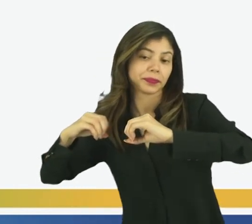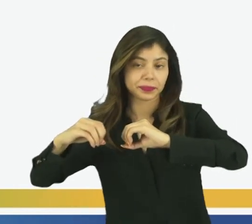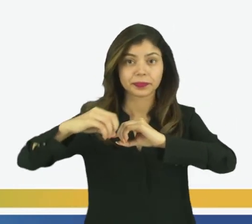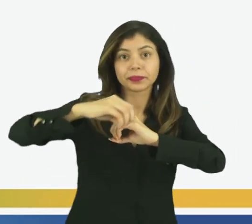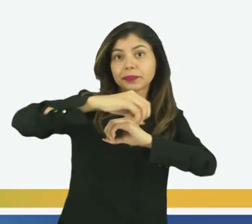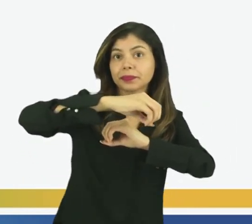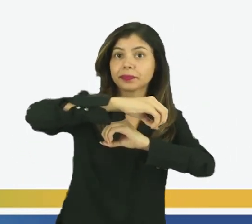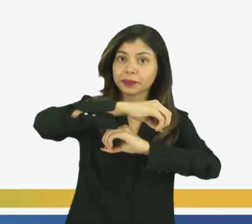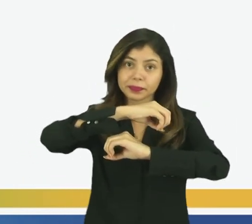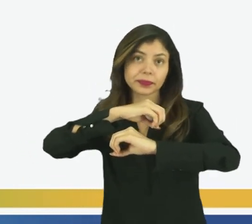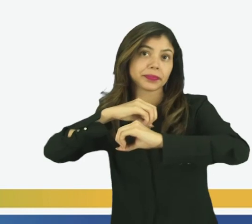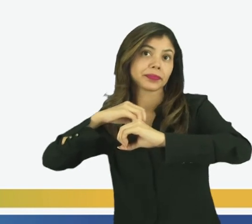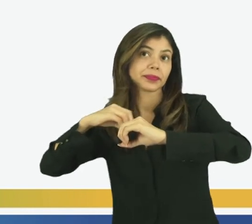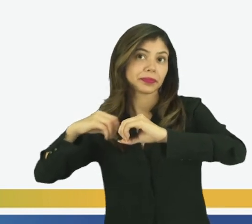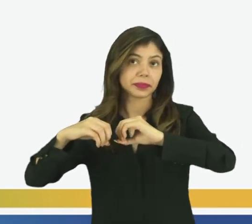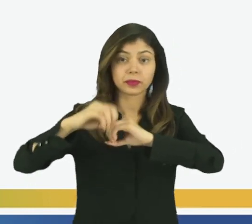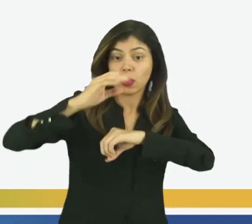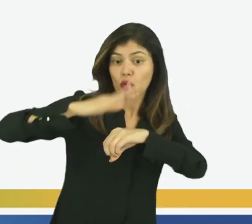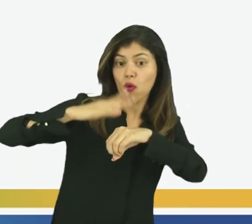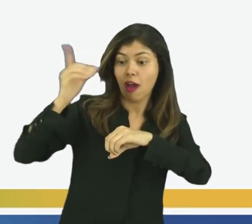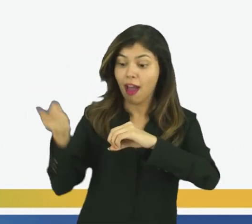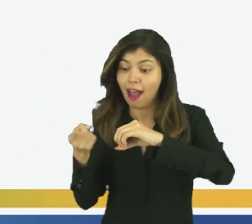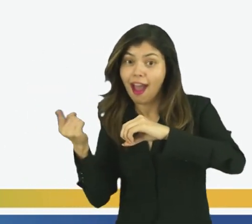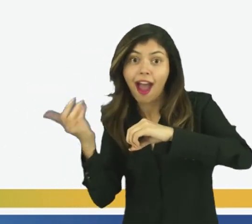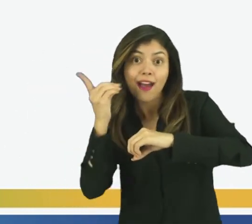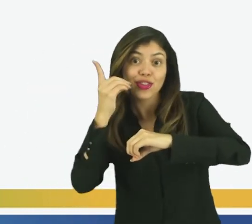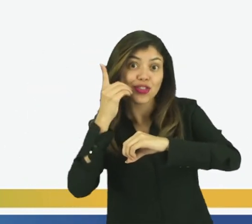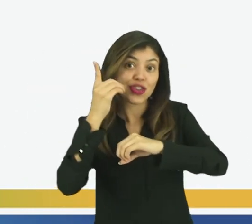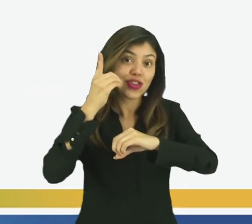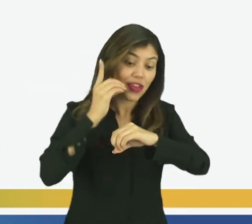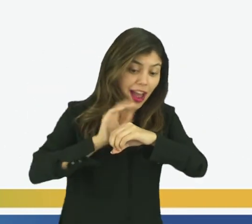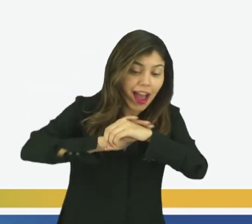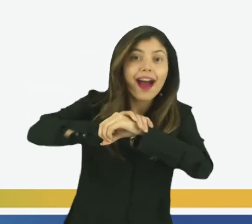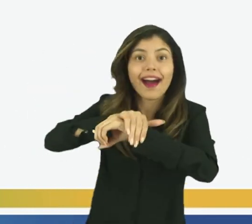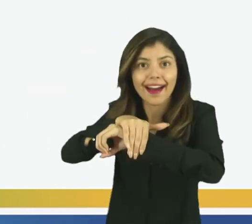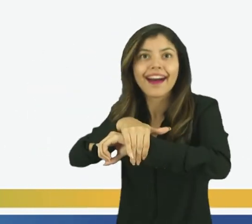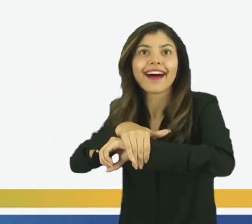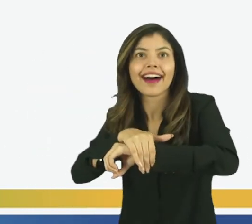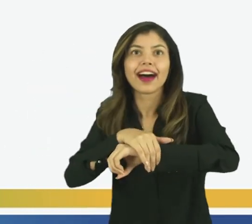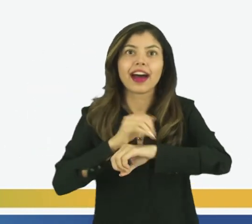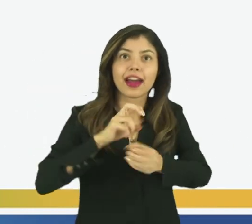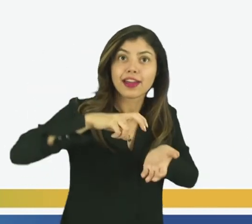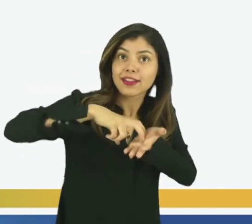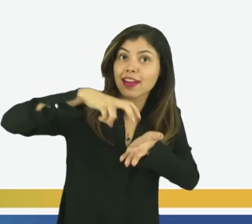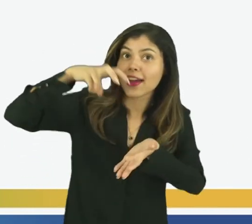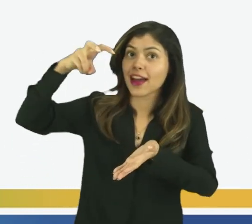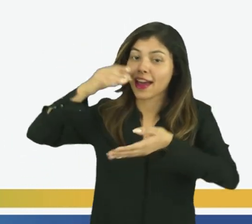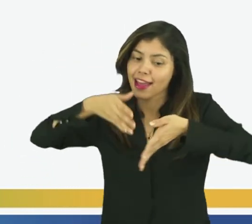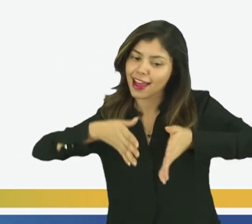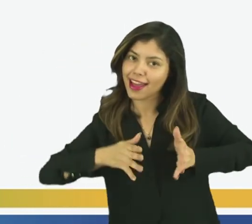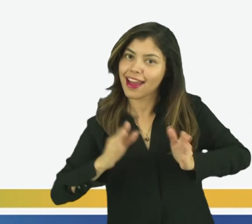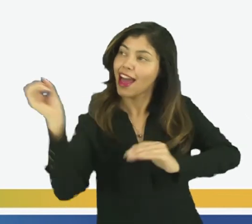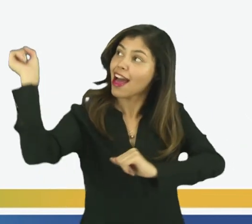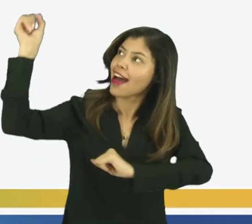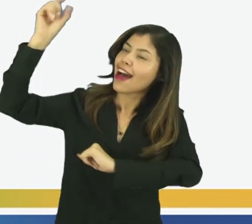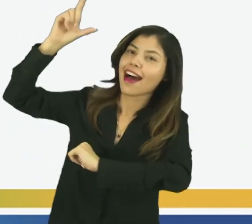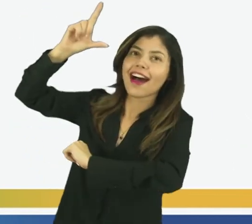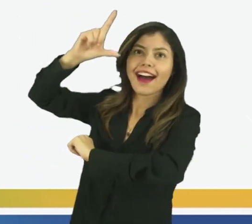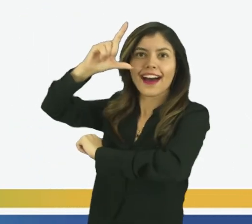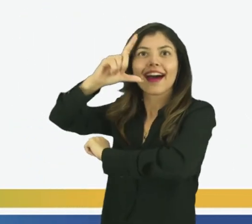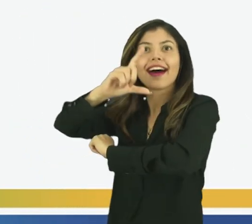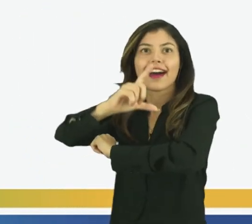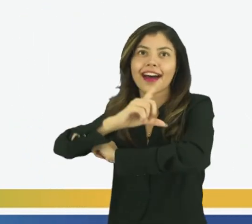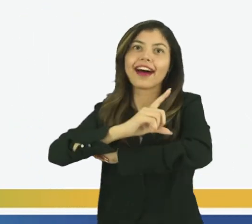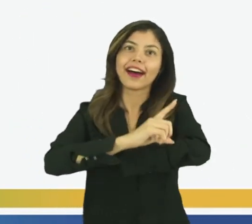girar! De um lado faz o dia, no outro faz o ar! E quando amanhã nosso sol me ilumina, eu